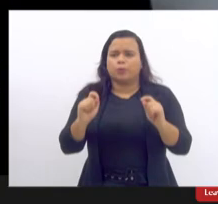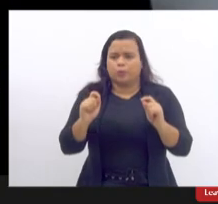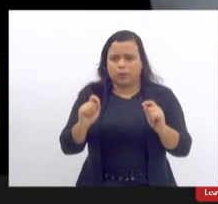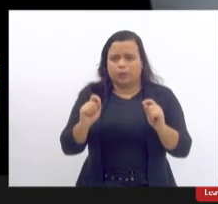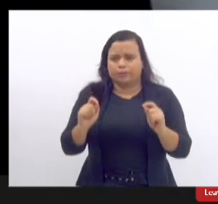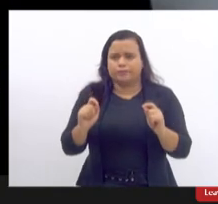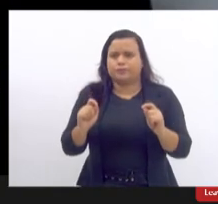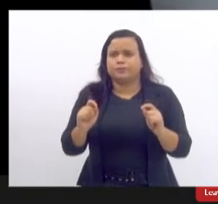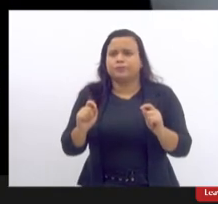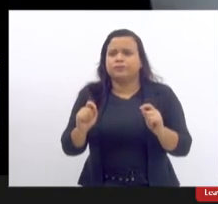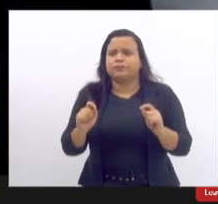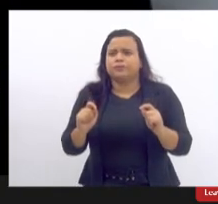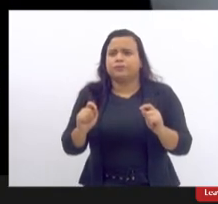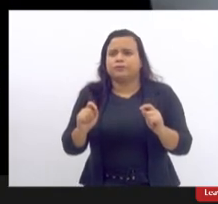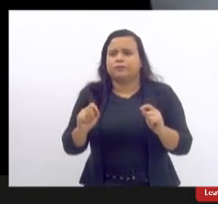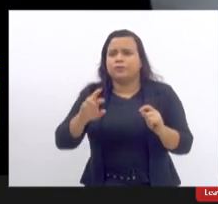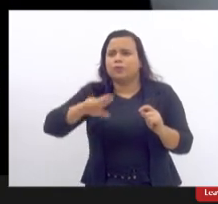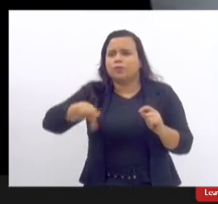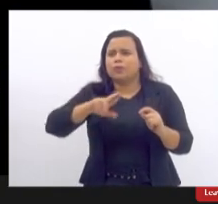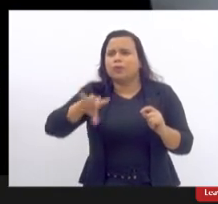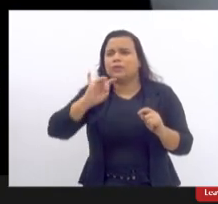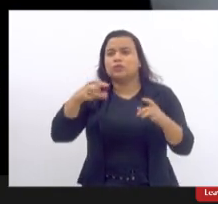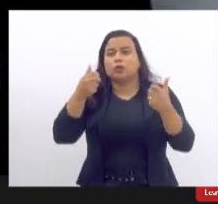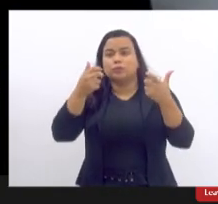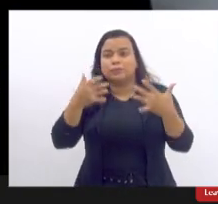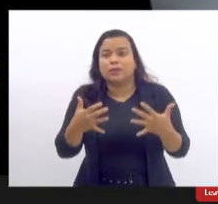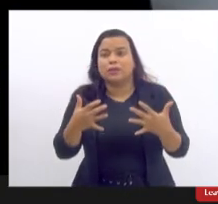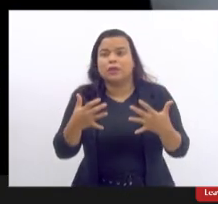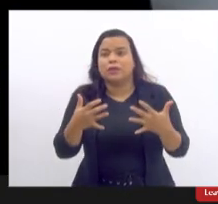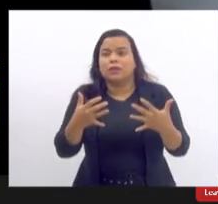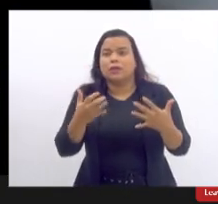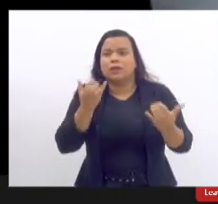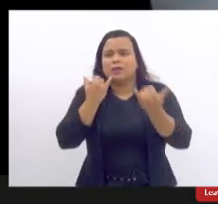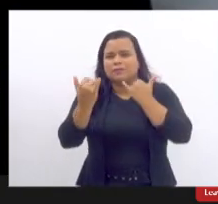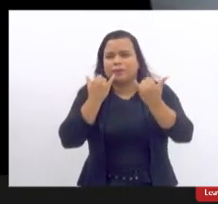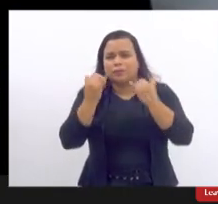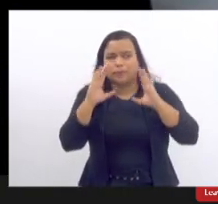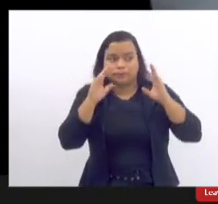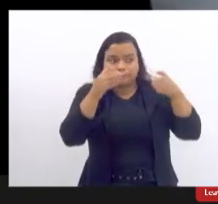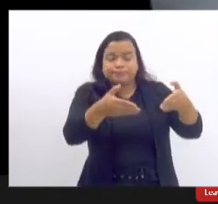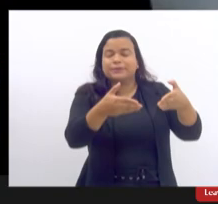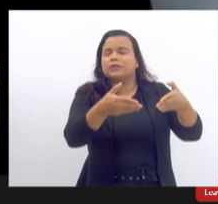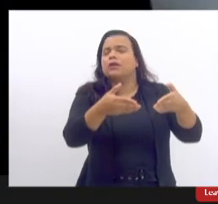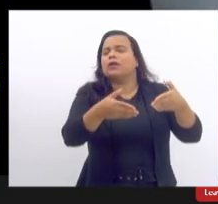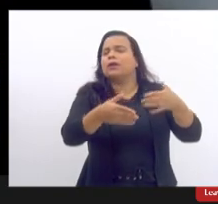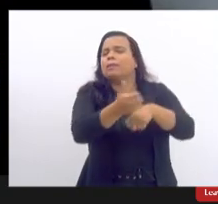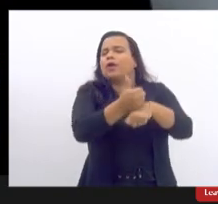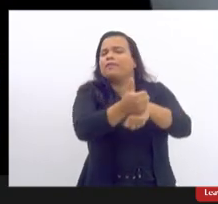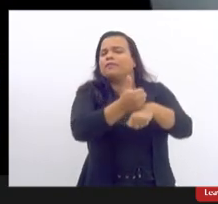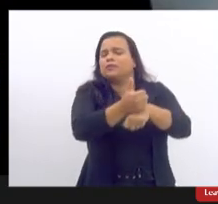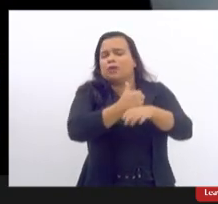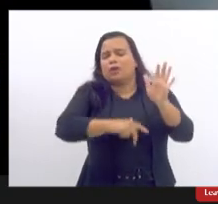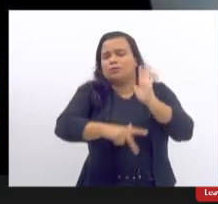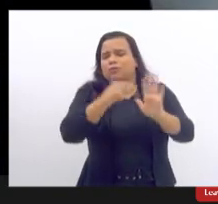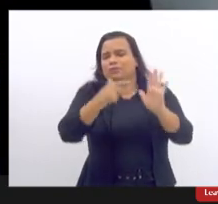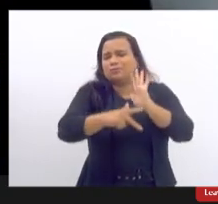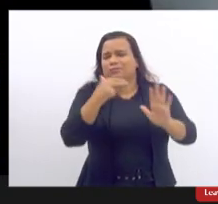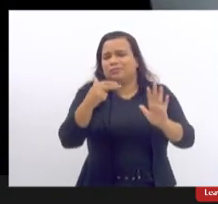centralizar apenas a informação ao cirurgião plástico mas também aos